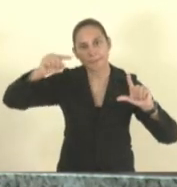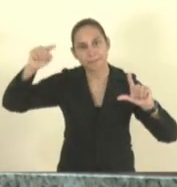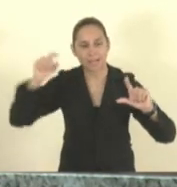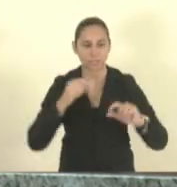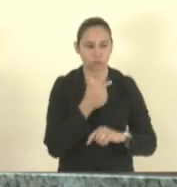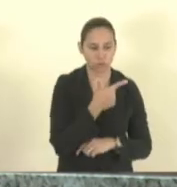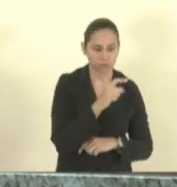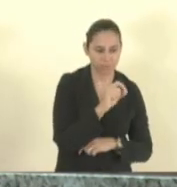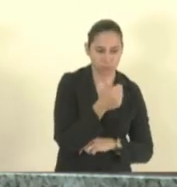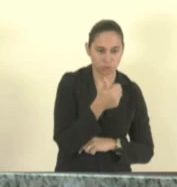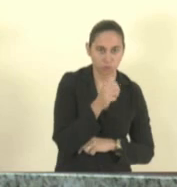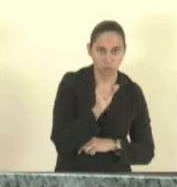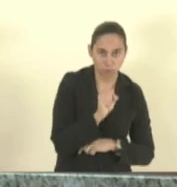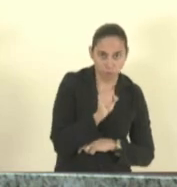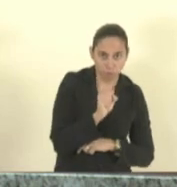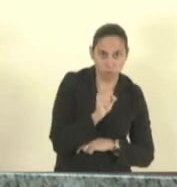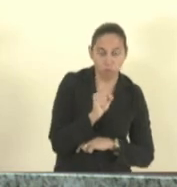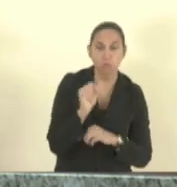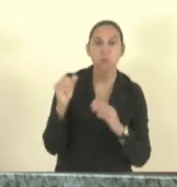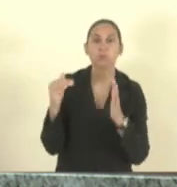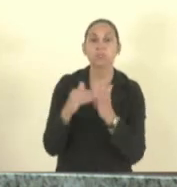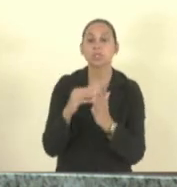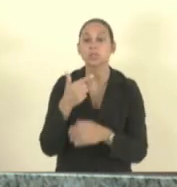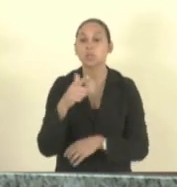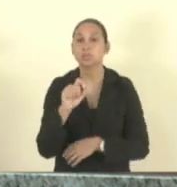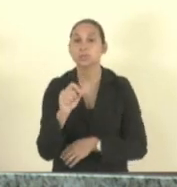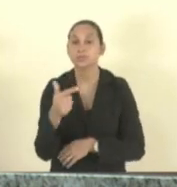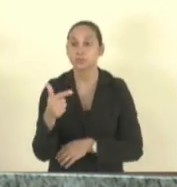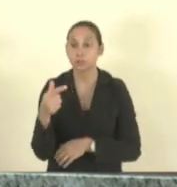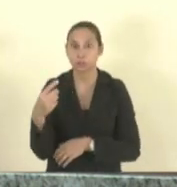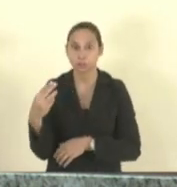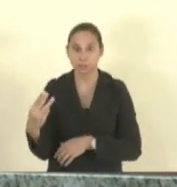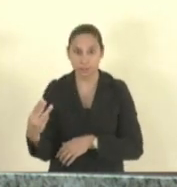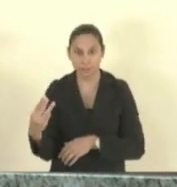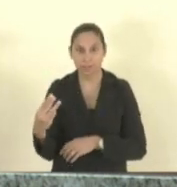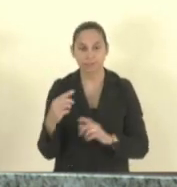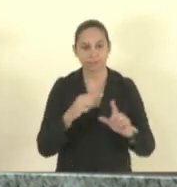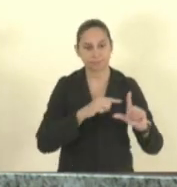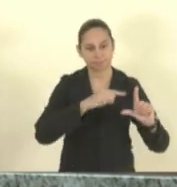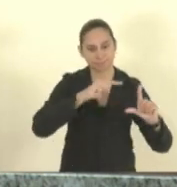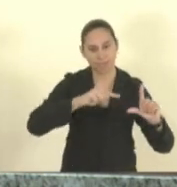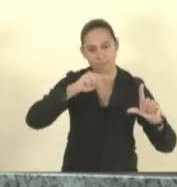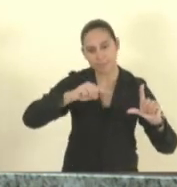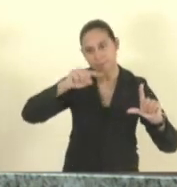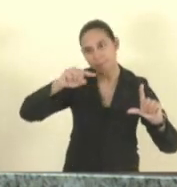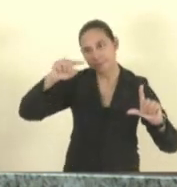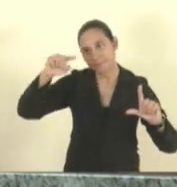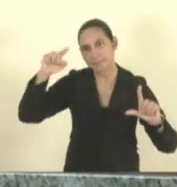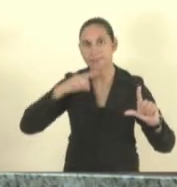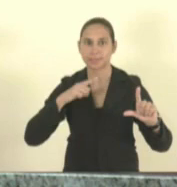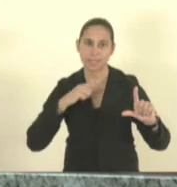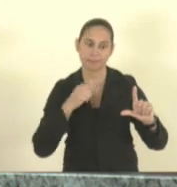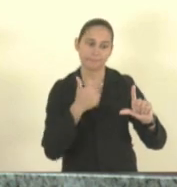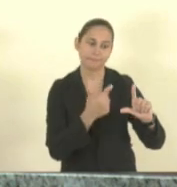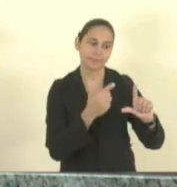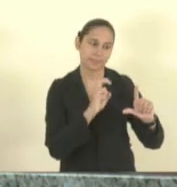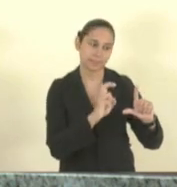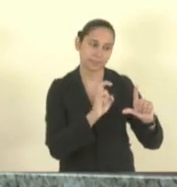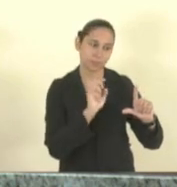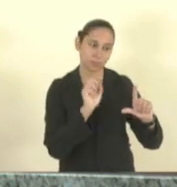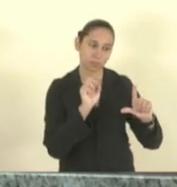até 2023 nós saímos de 25.909